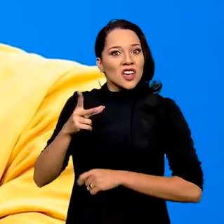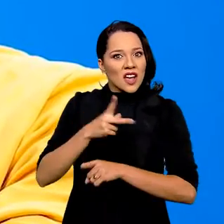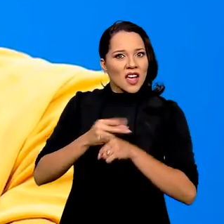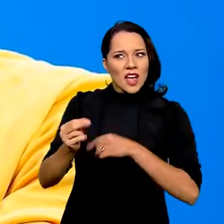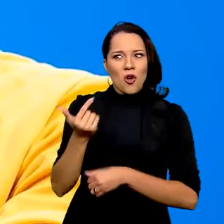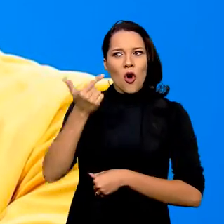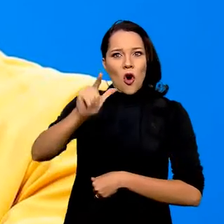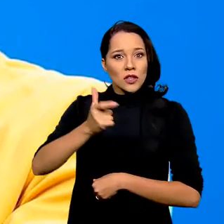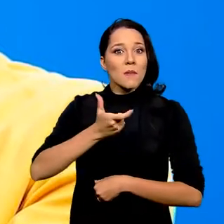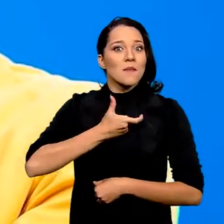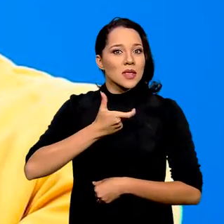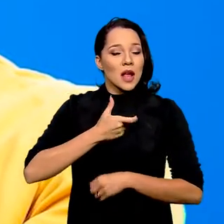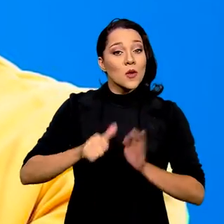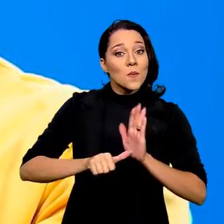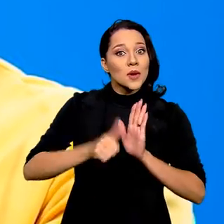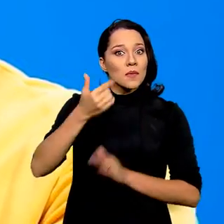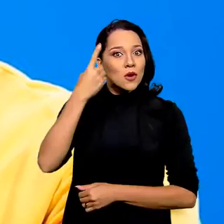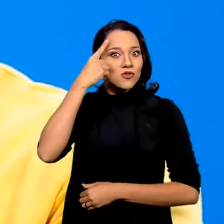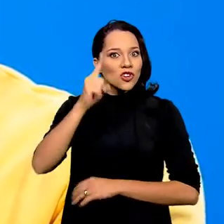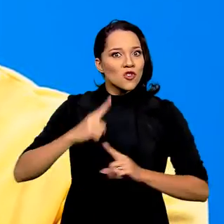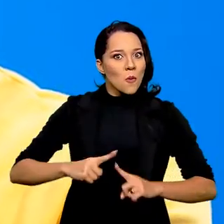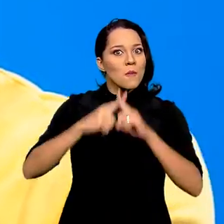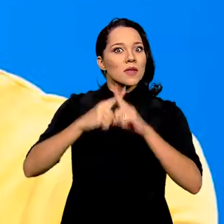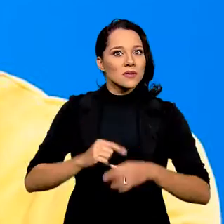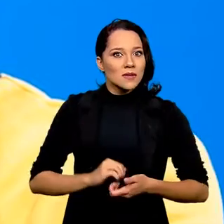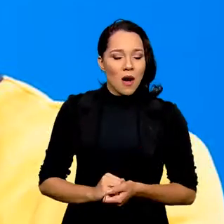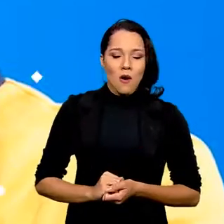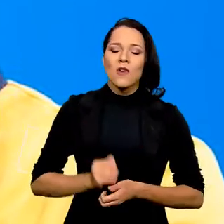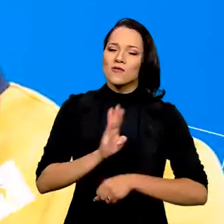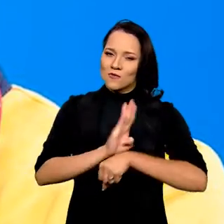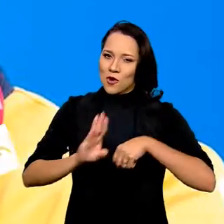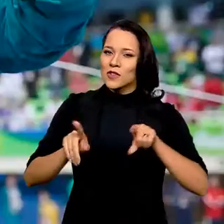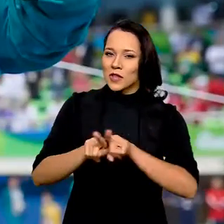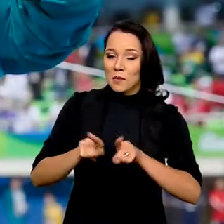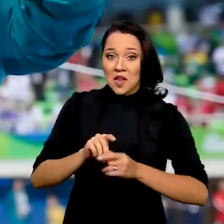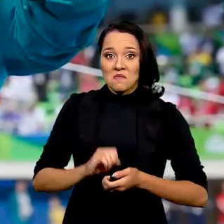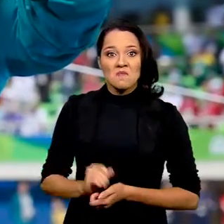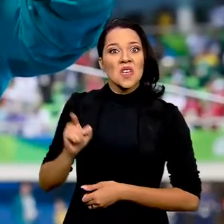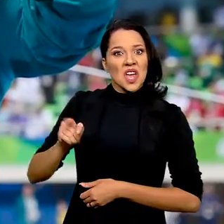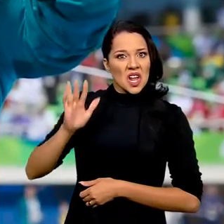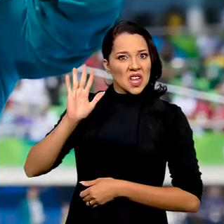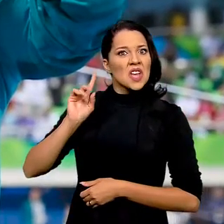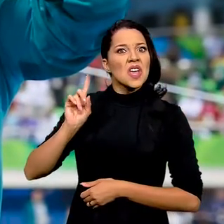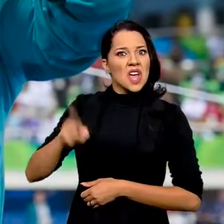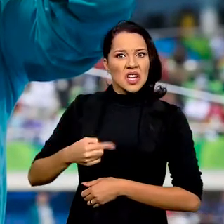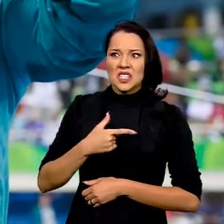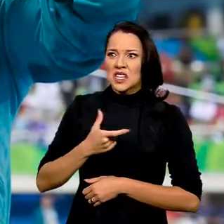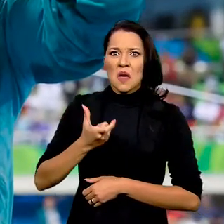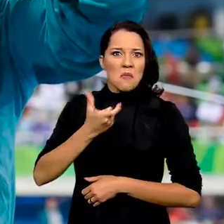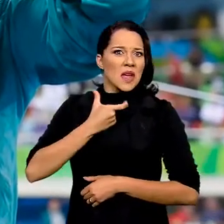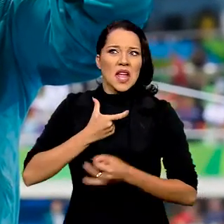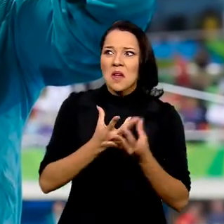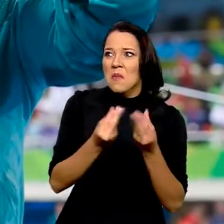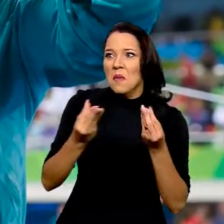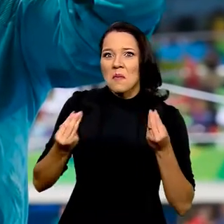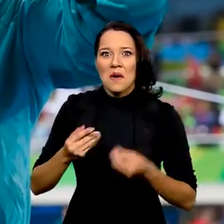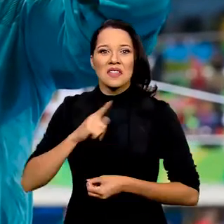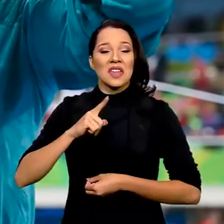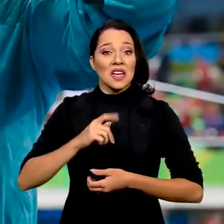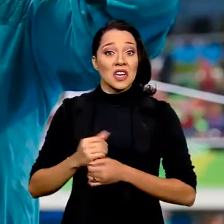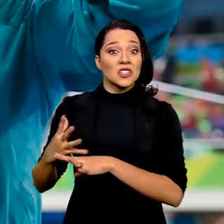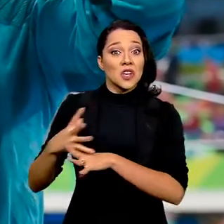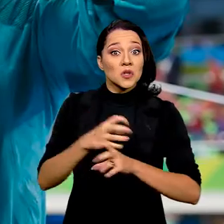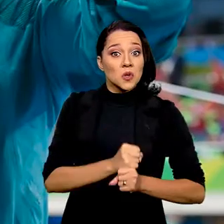ganhado uma outra medalha no primeiro dia de competição de bronze também. O cara é um verdadeiro colecionador de medalhas, viu?